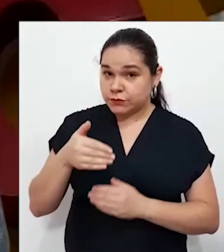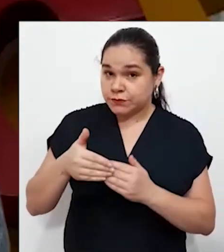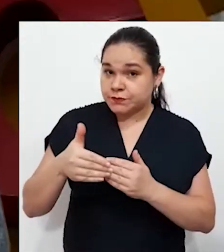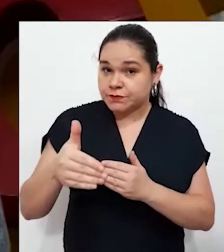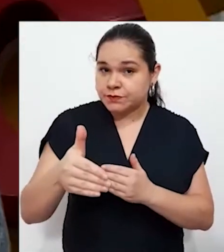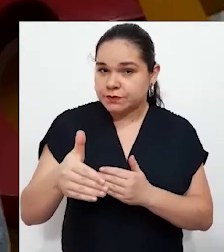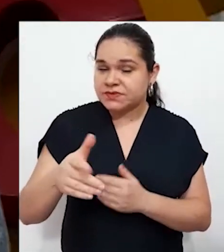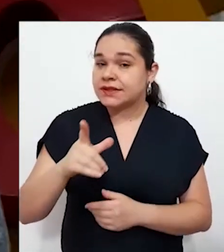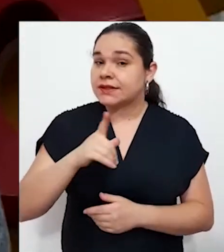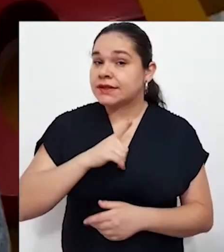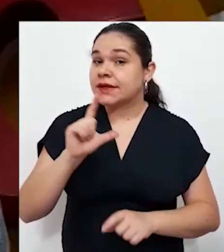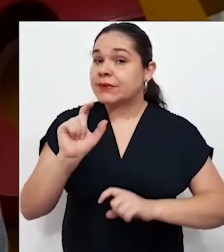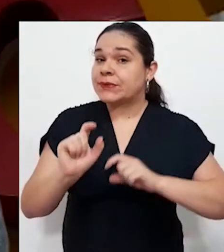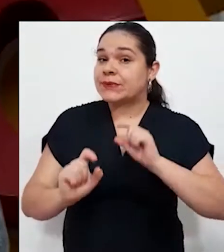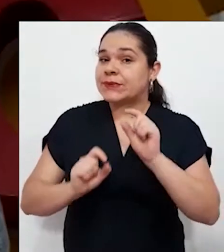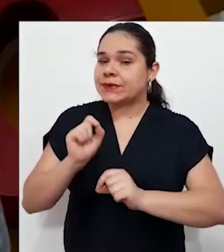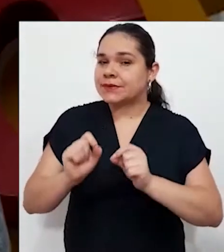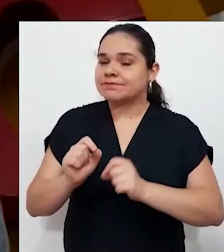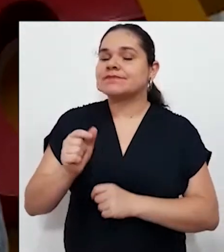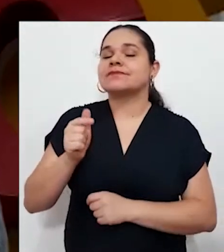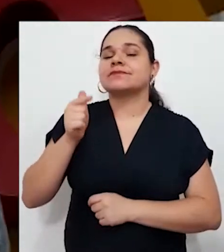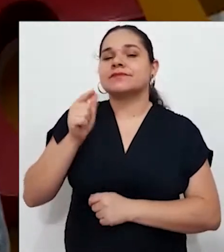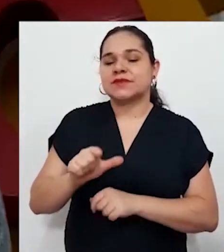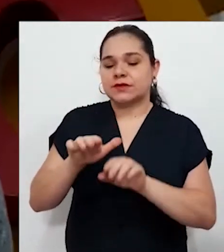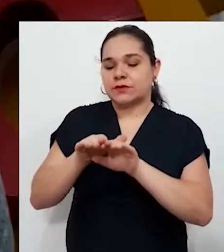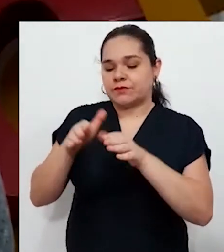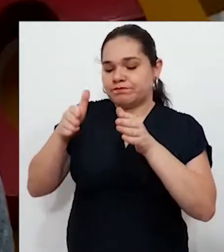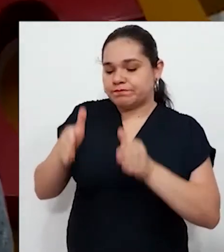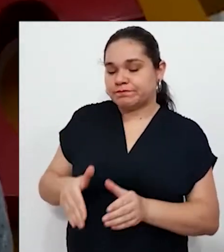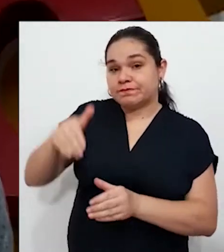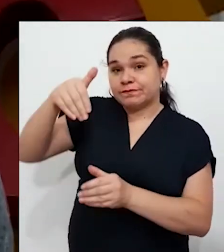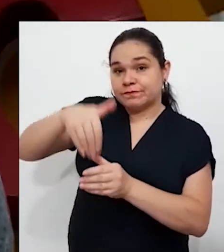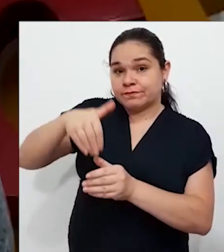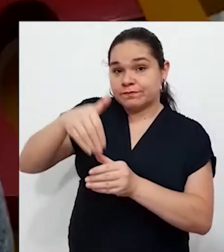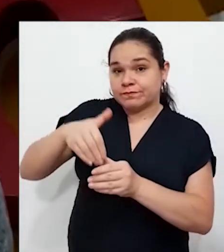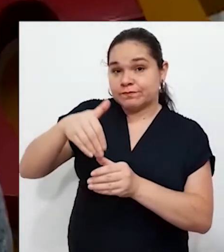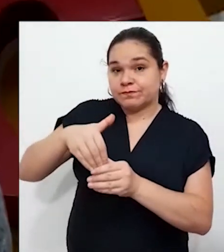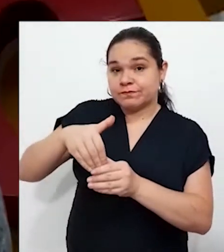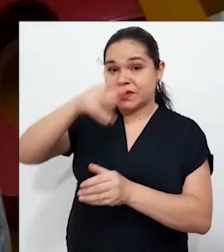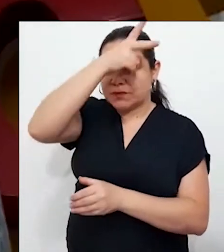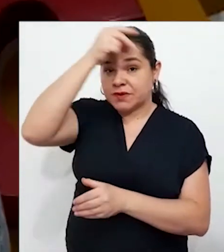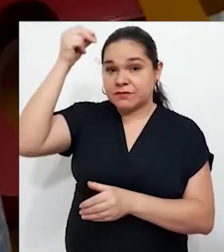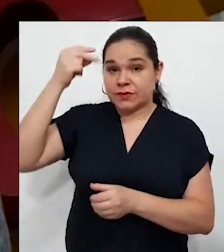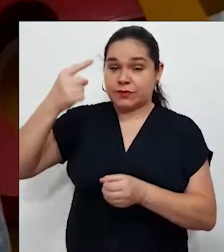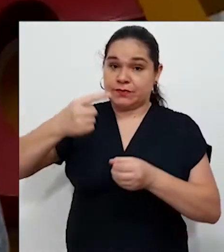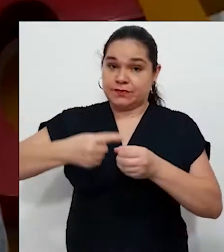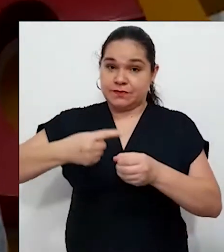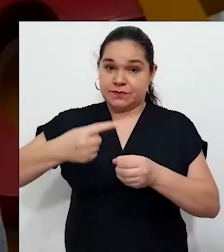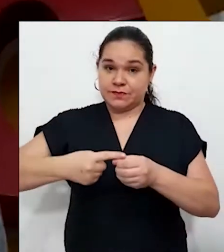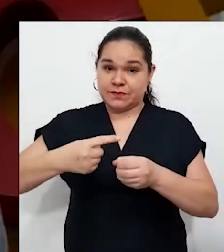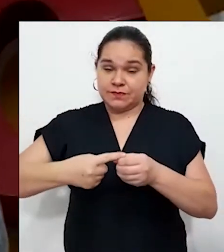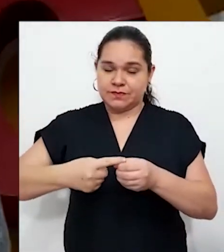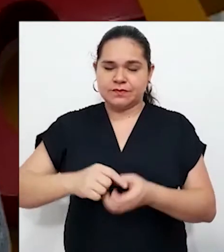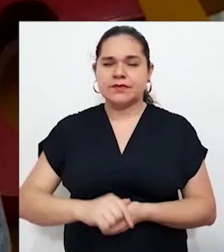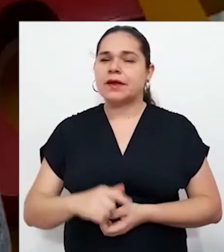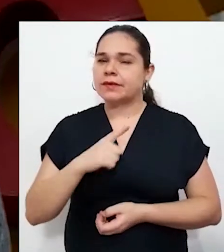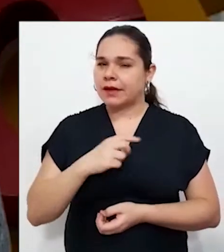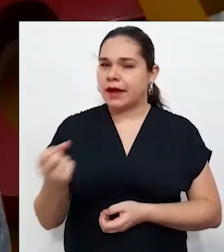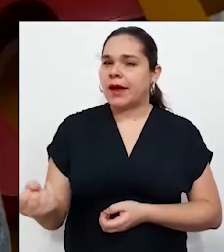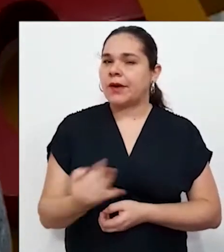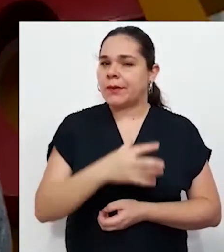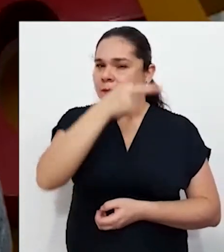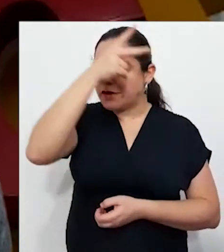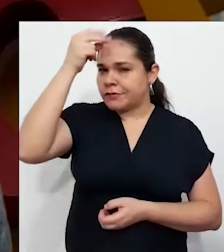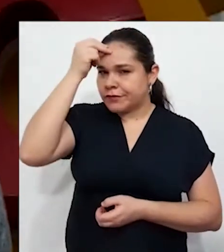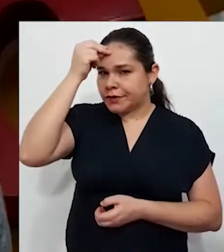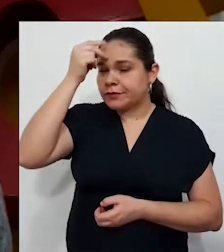novamente as eleições municipais. Temos alguns prefeitos que são candidatos e que